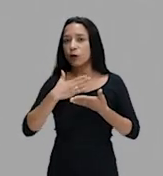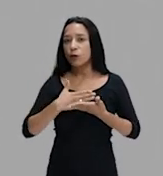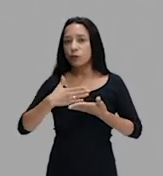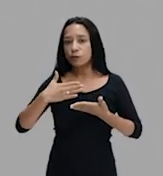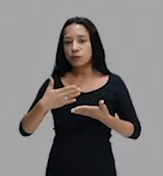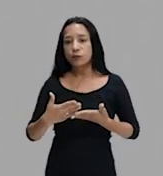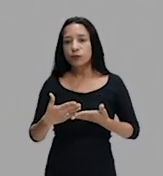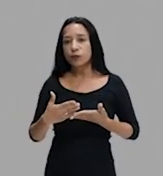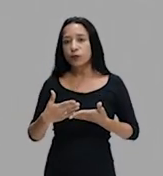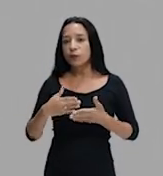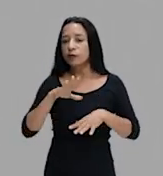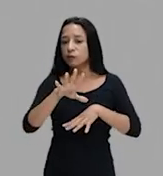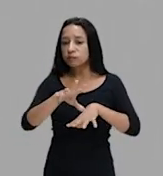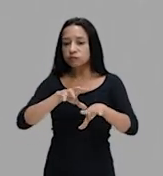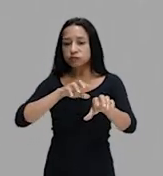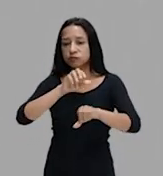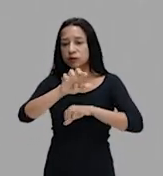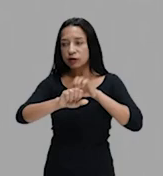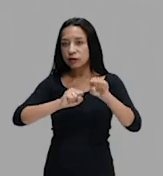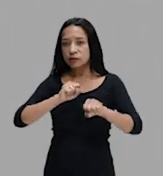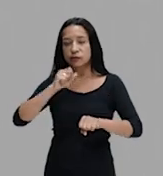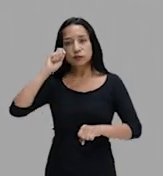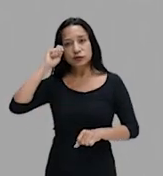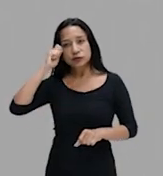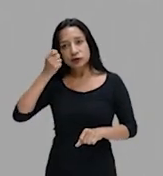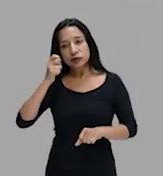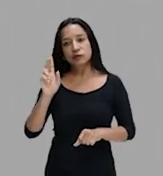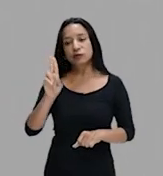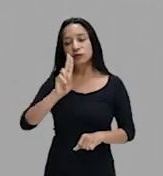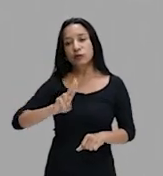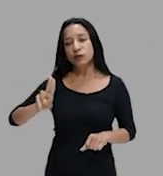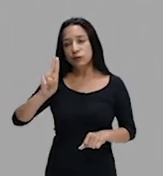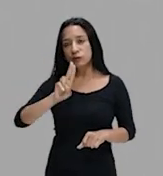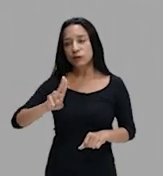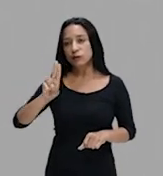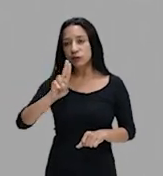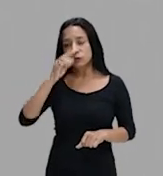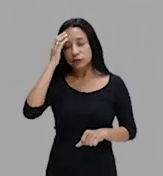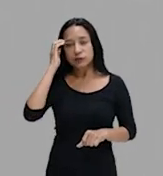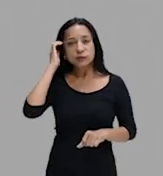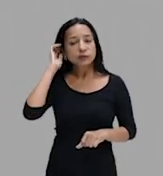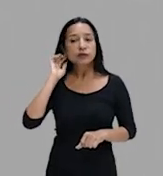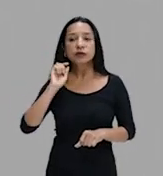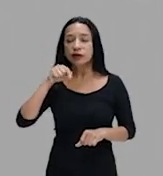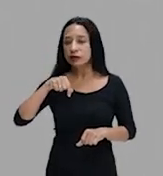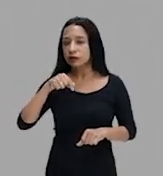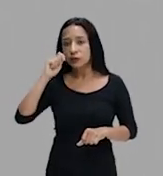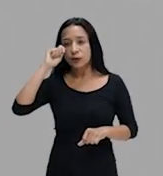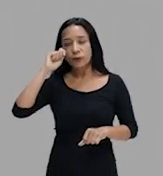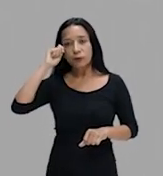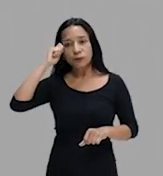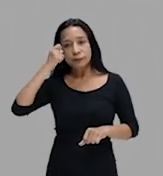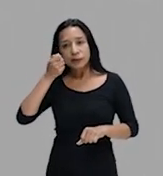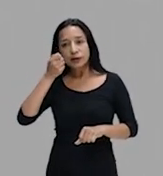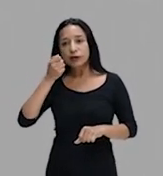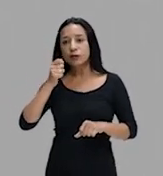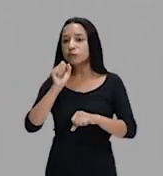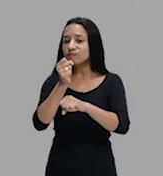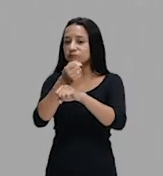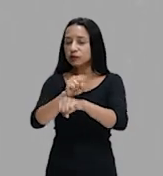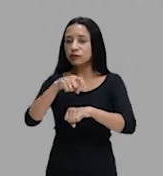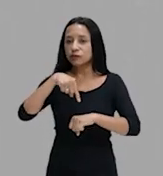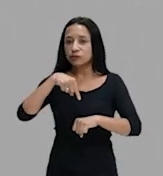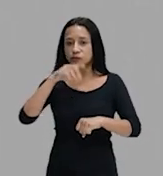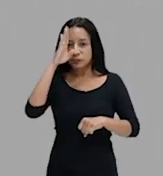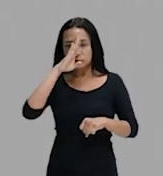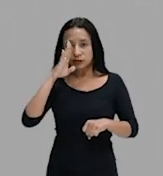e da utilização do africano como escravo no Brasil, a partir daí é que nós teremos